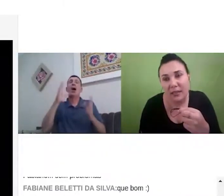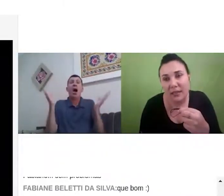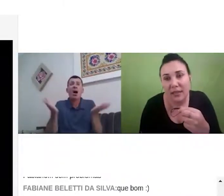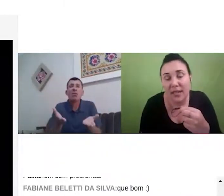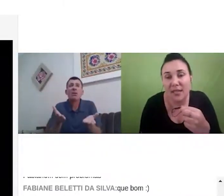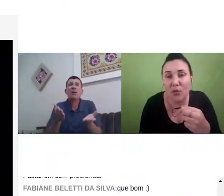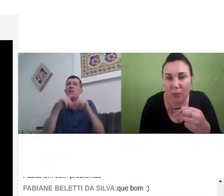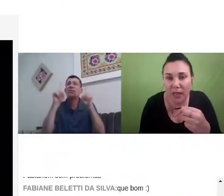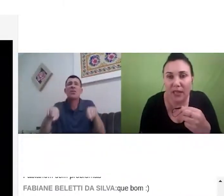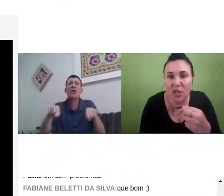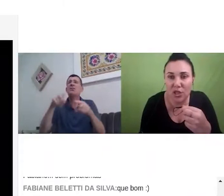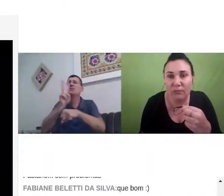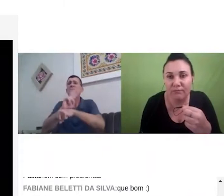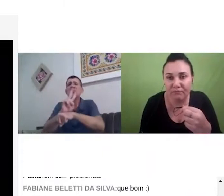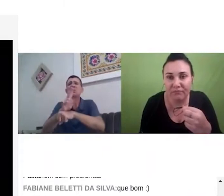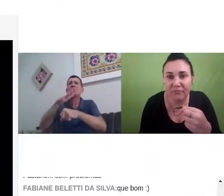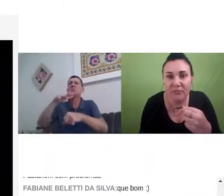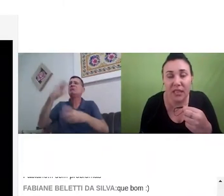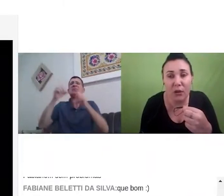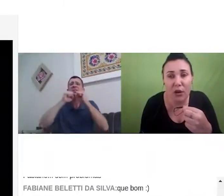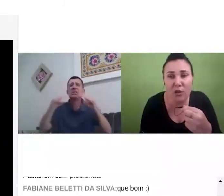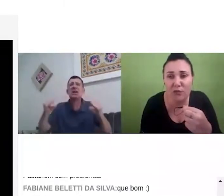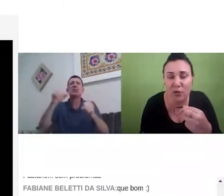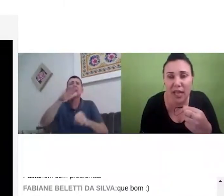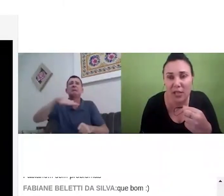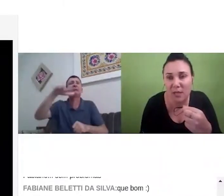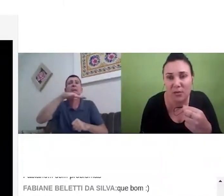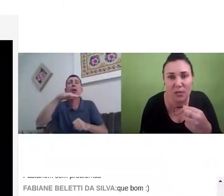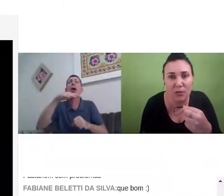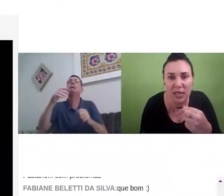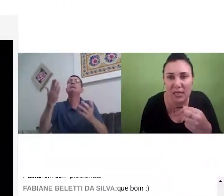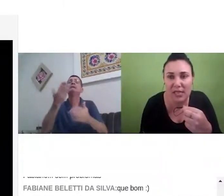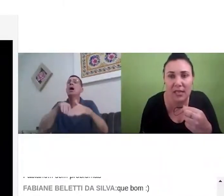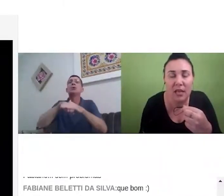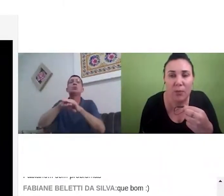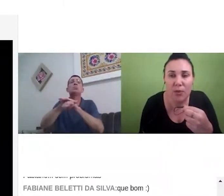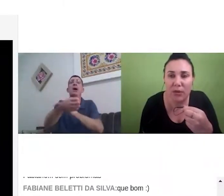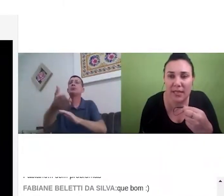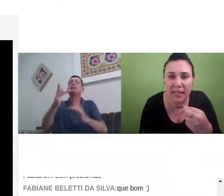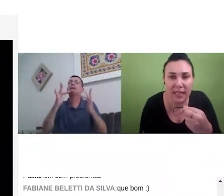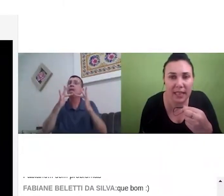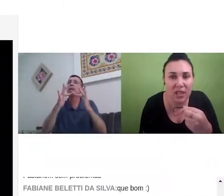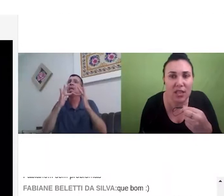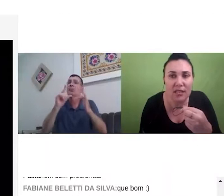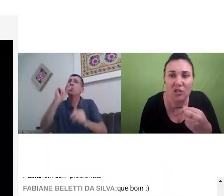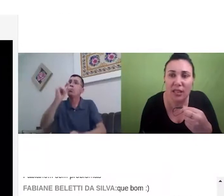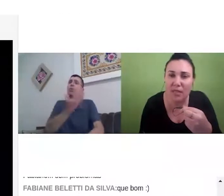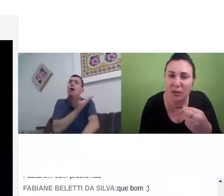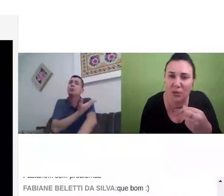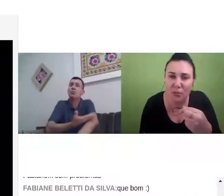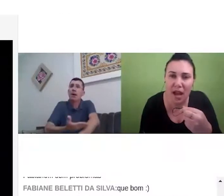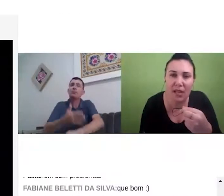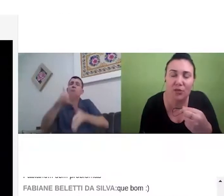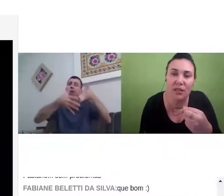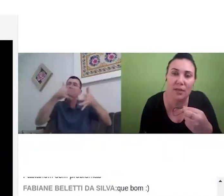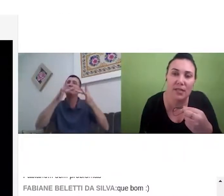e aí, e eles não compreendiam, então, agora os funcionários mesmo de segurança, o pessoal da secretaria já está